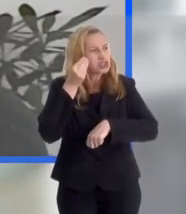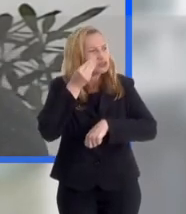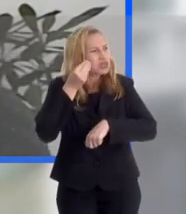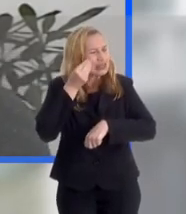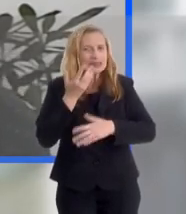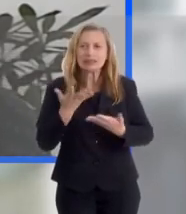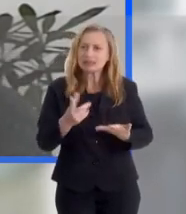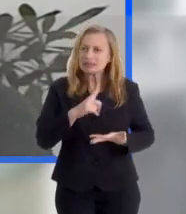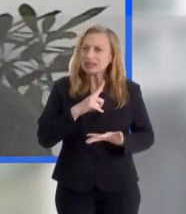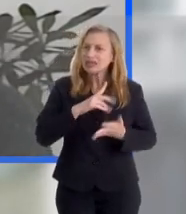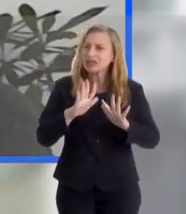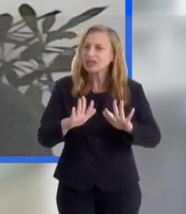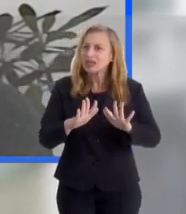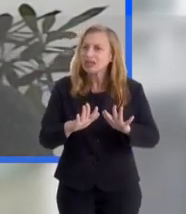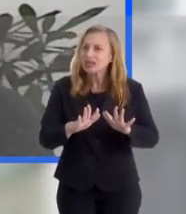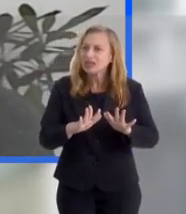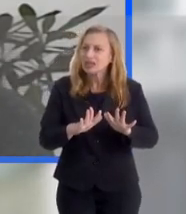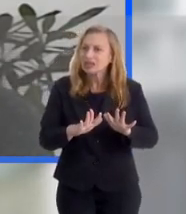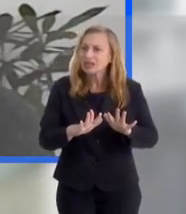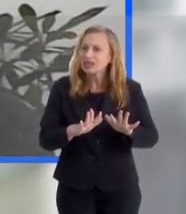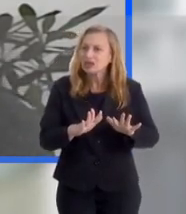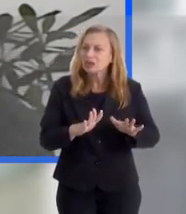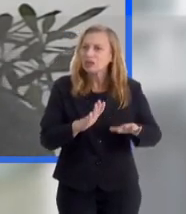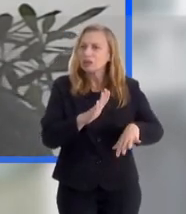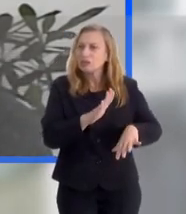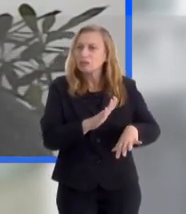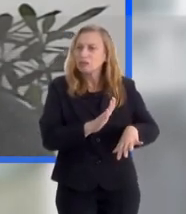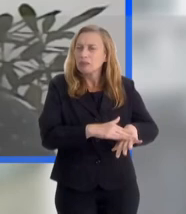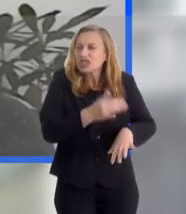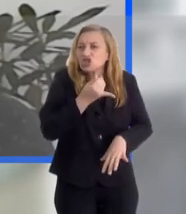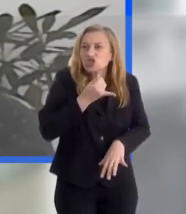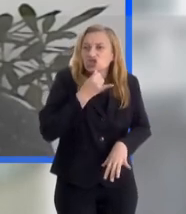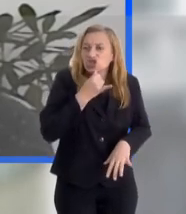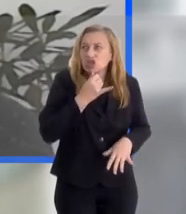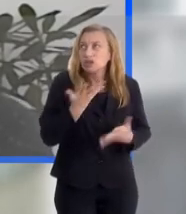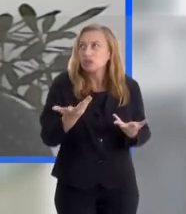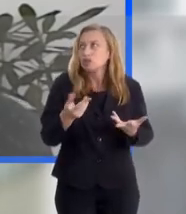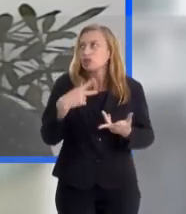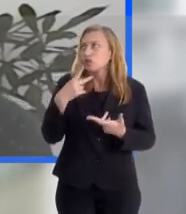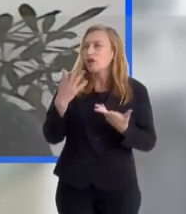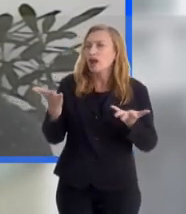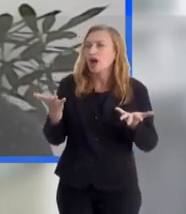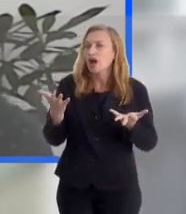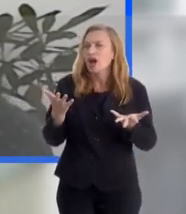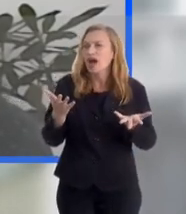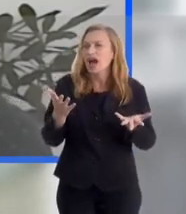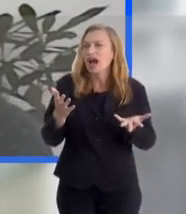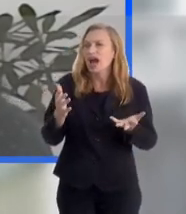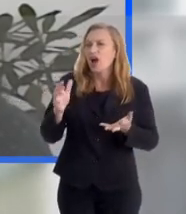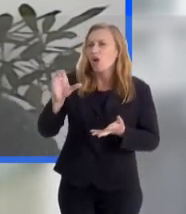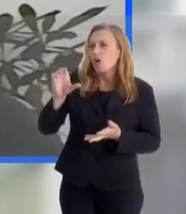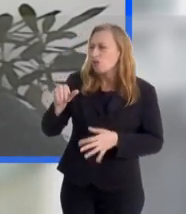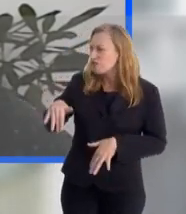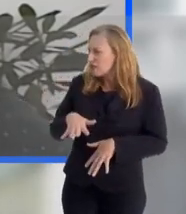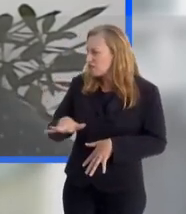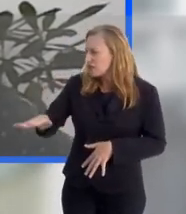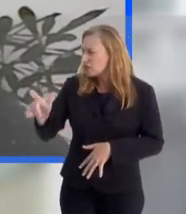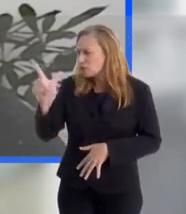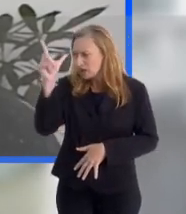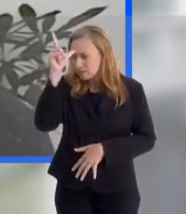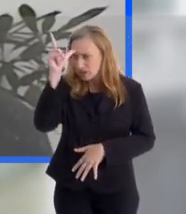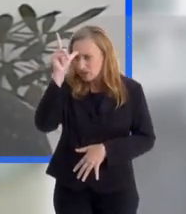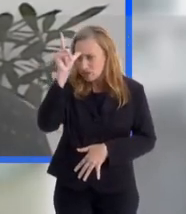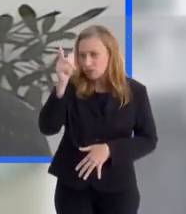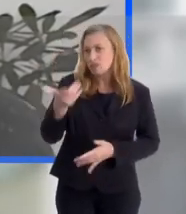vivenciaram esse tipo de Tem alguma mais crítica que vocês conseguiram levantar? Eu vou, eu não vou chutar, mas eu acho complexo